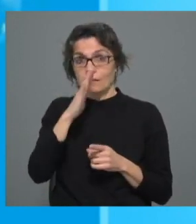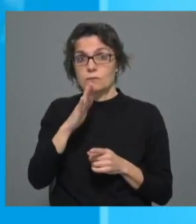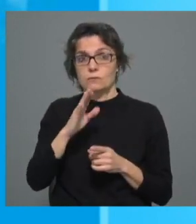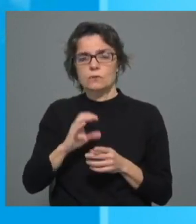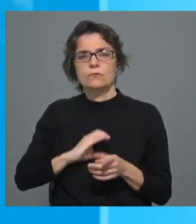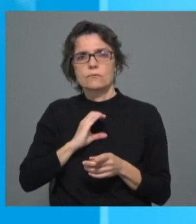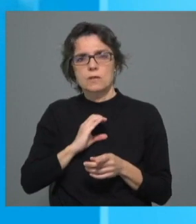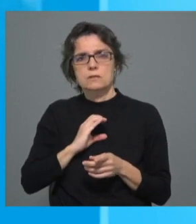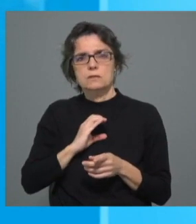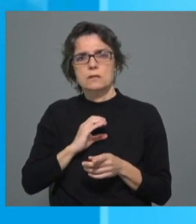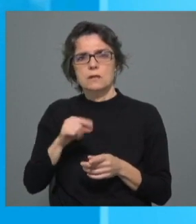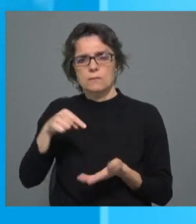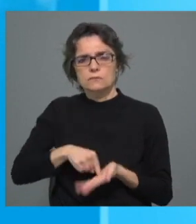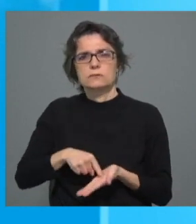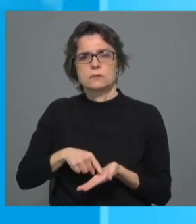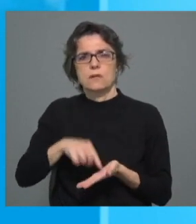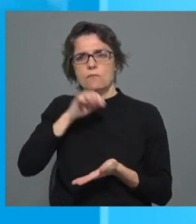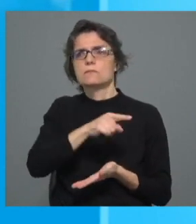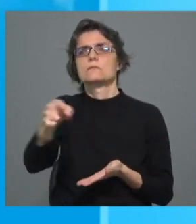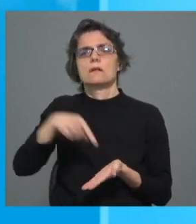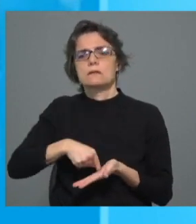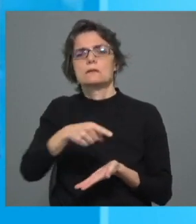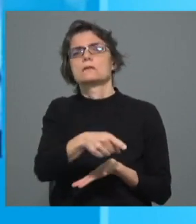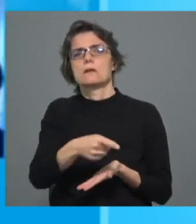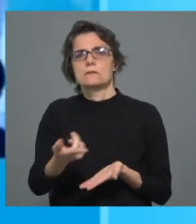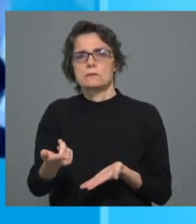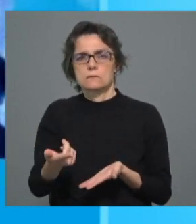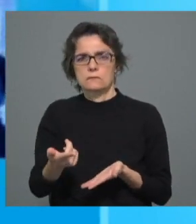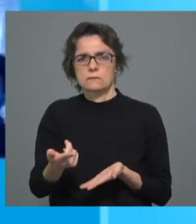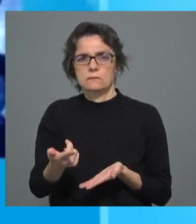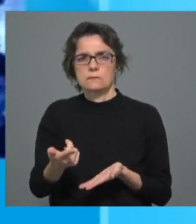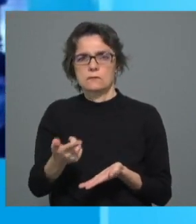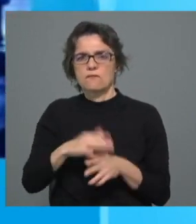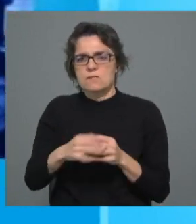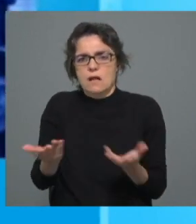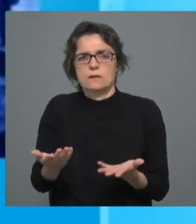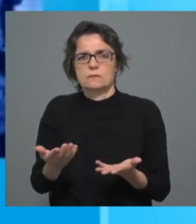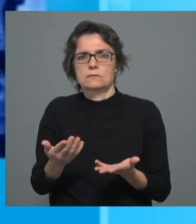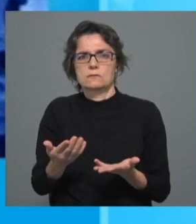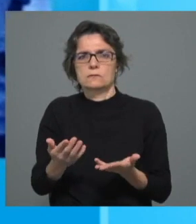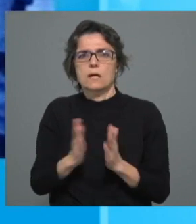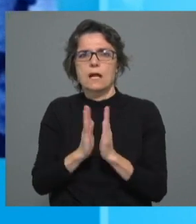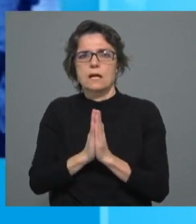exigência para os seus bispos para que atuem e, portanto, tornem a Igreja, o corpo da Igreja,